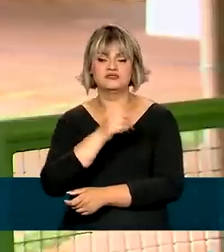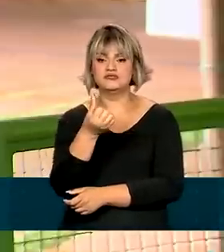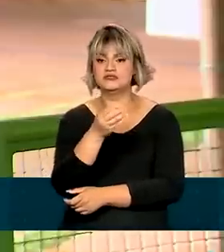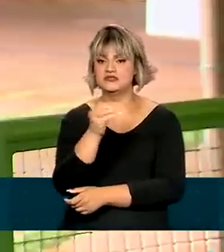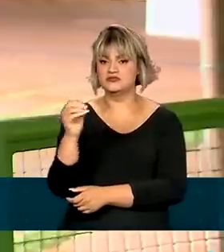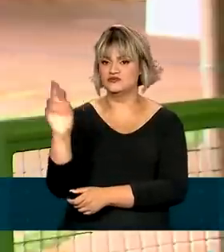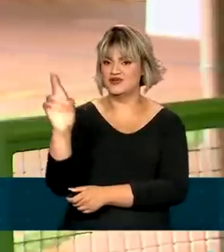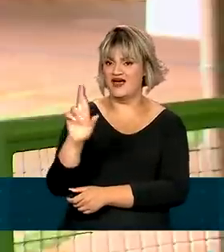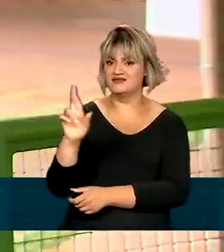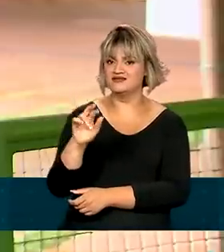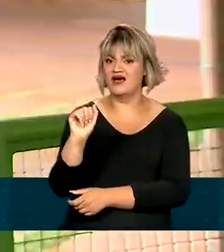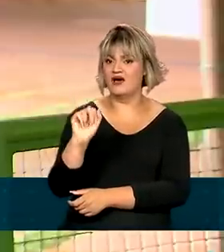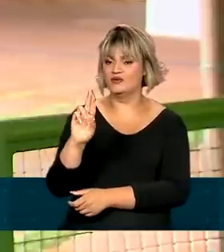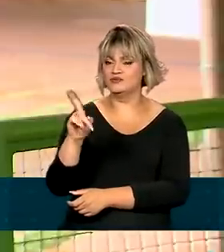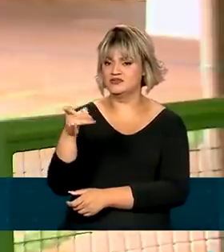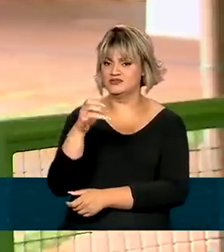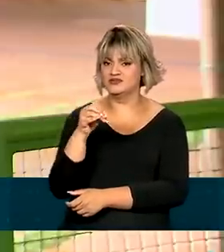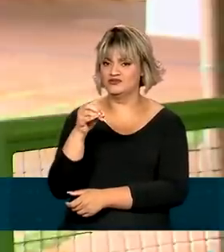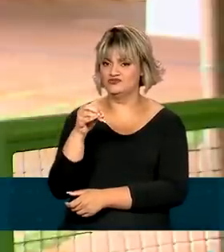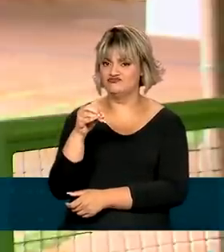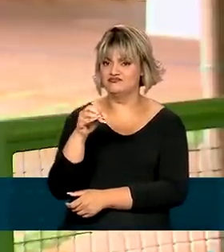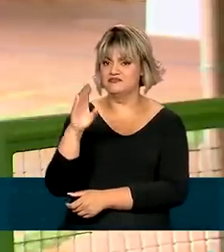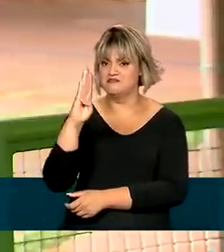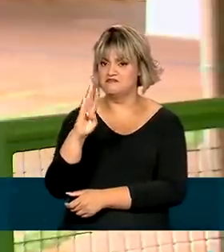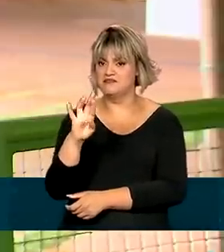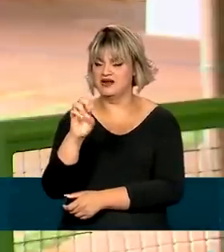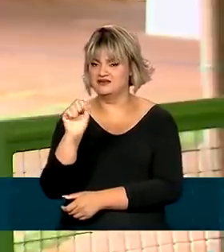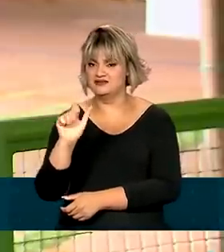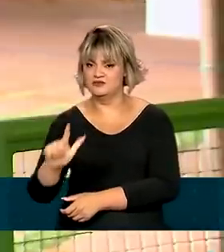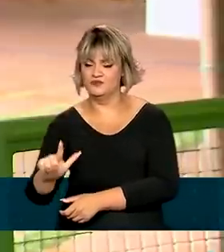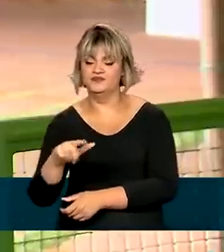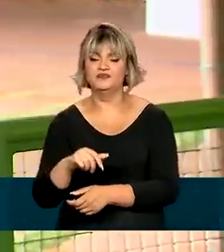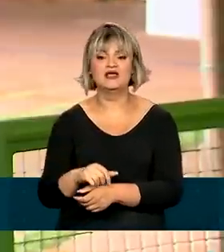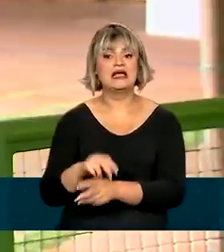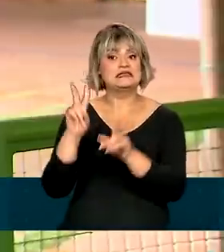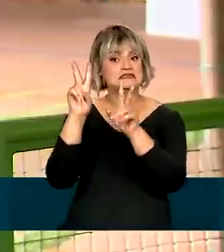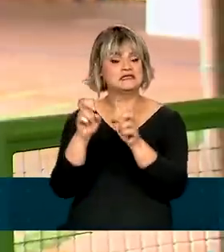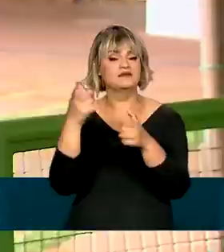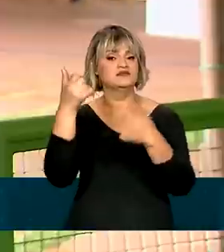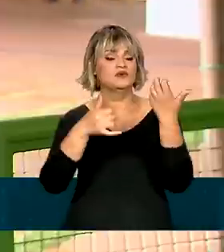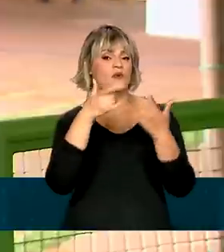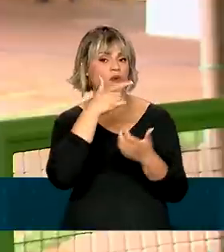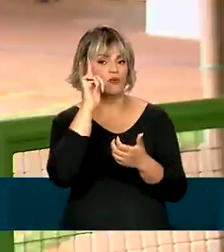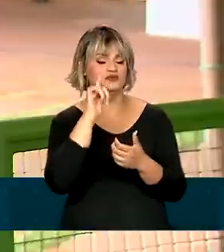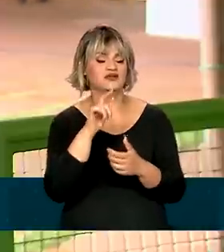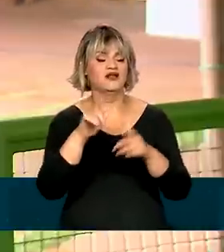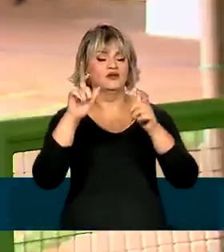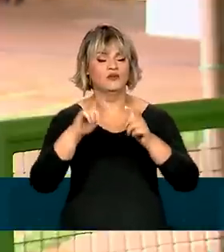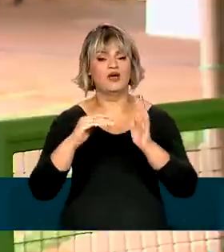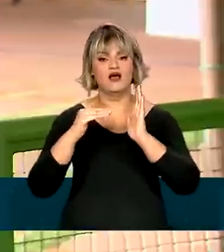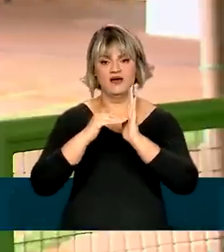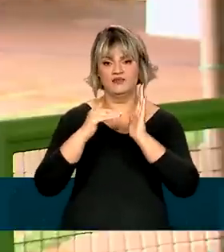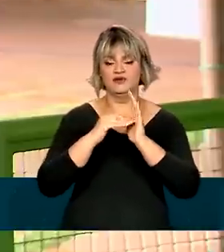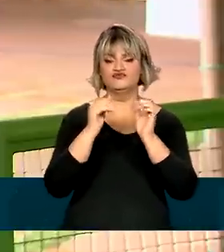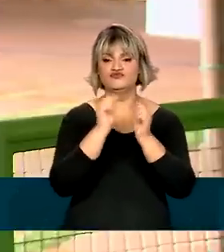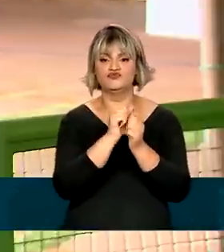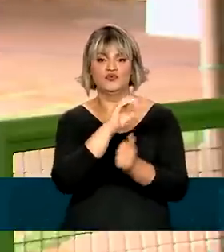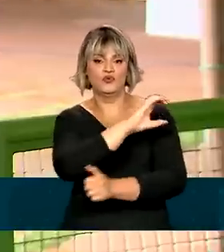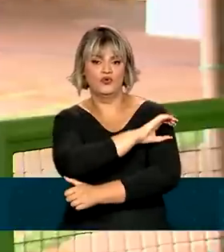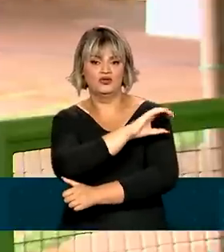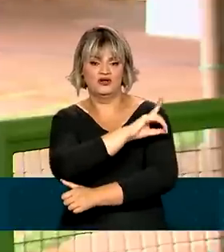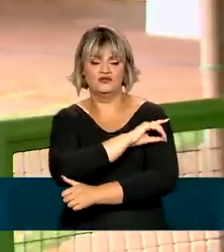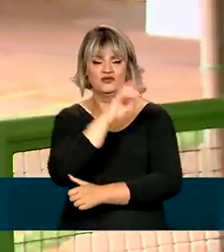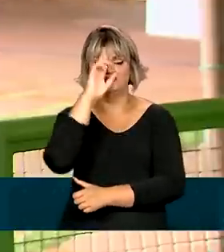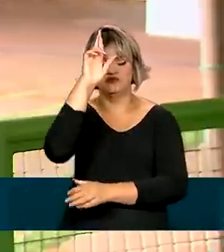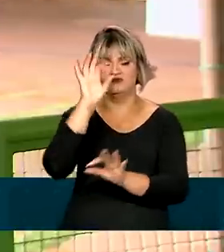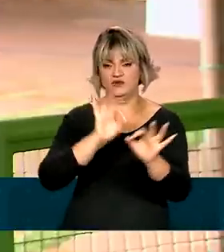pagos hoje aos beneficiários do Auxílio Brasil. Esse mesmo assunto foi discutido ontem na Câmara entre o coordenador da transição,